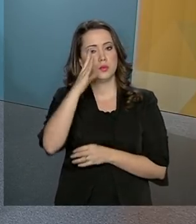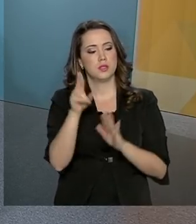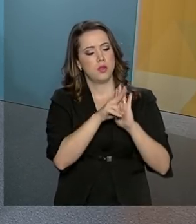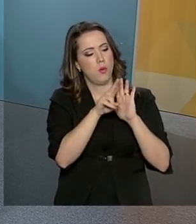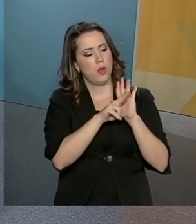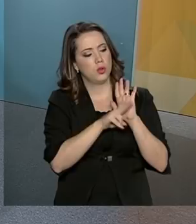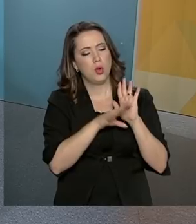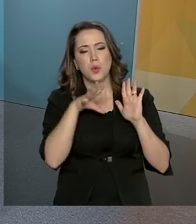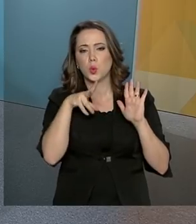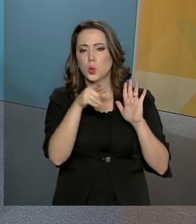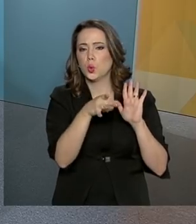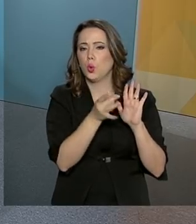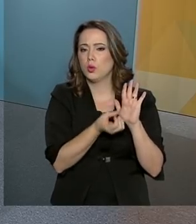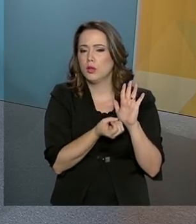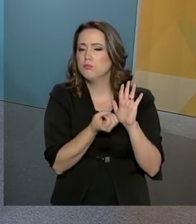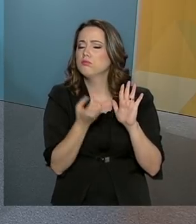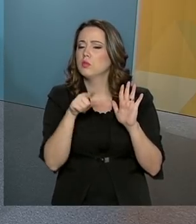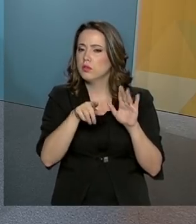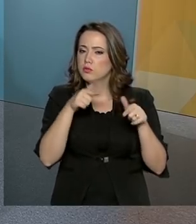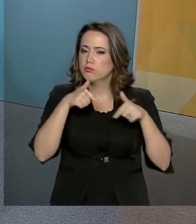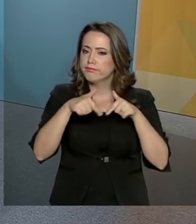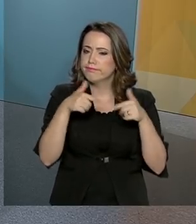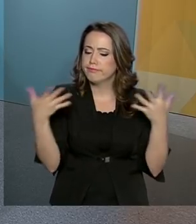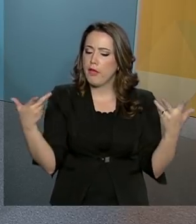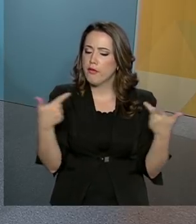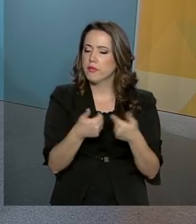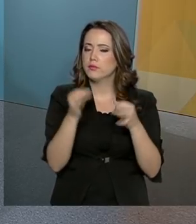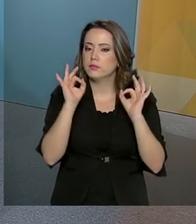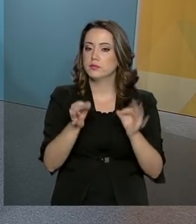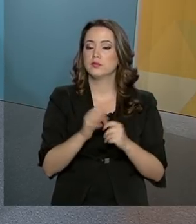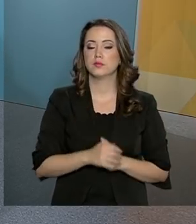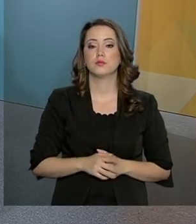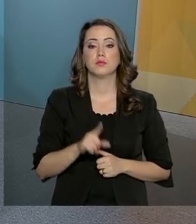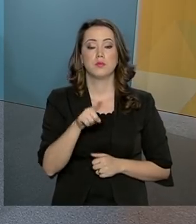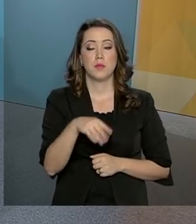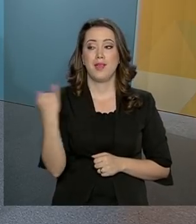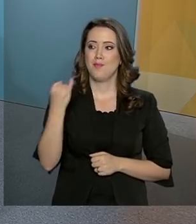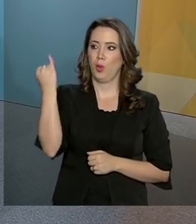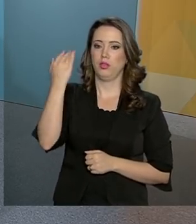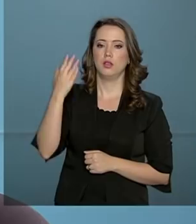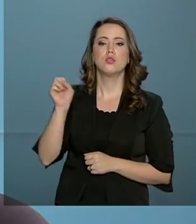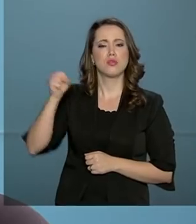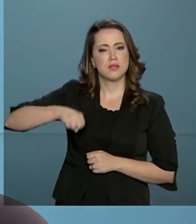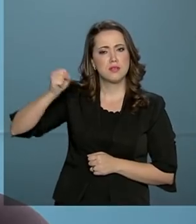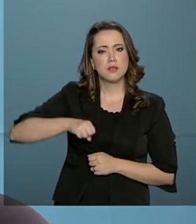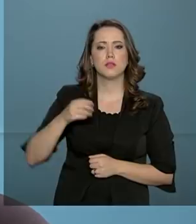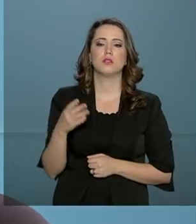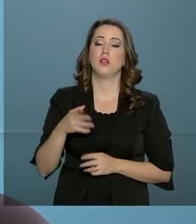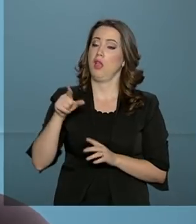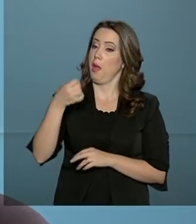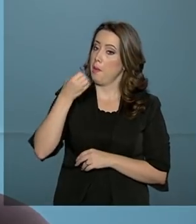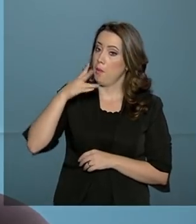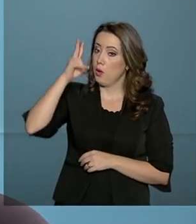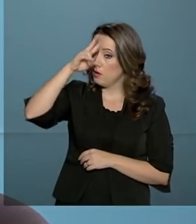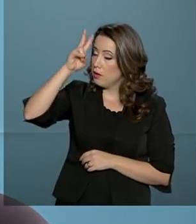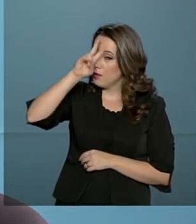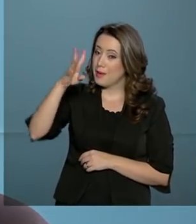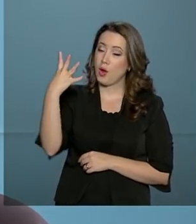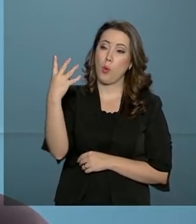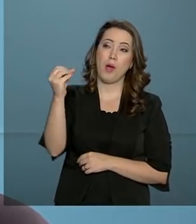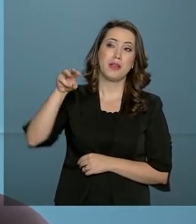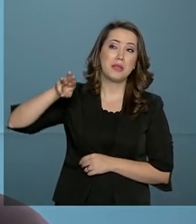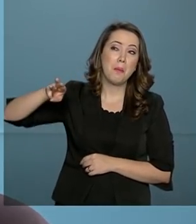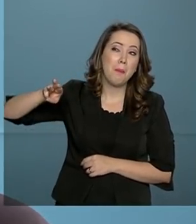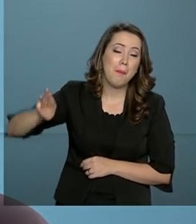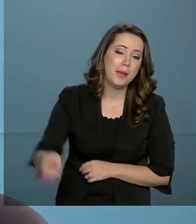das pessoas com deficiência, né? sim. Importantíssimo. Olha, é bom lembrar que nós temos no Brasil mais de 40 milhões de pessoas com alguma